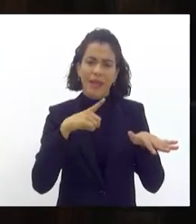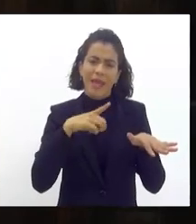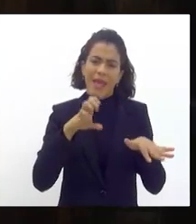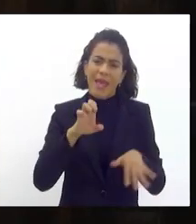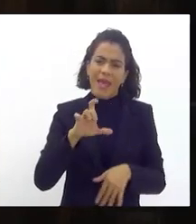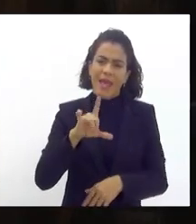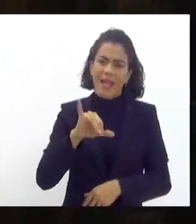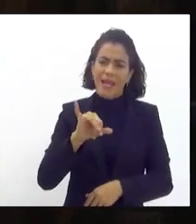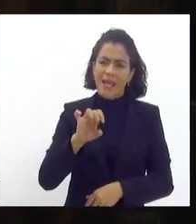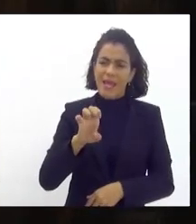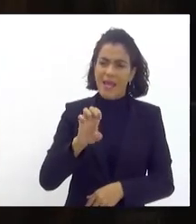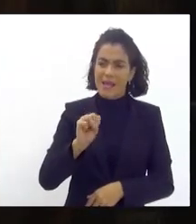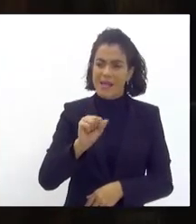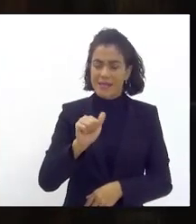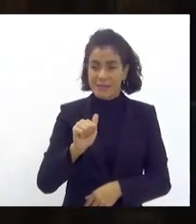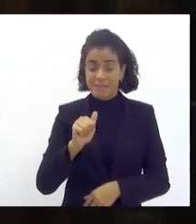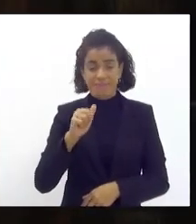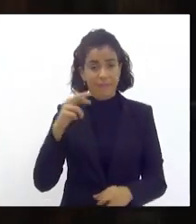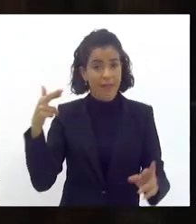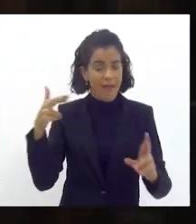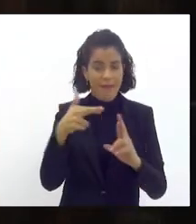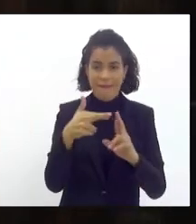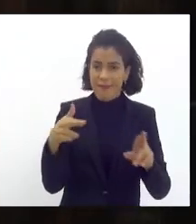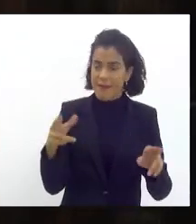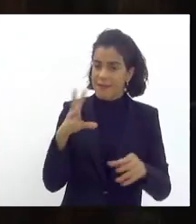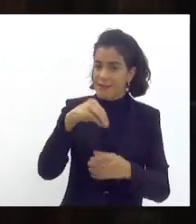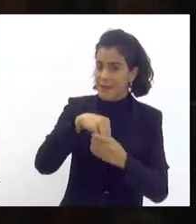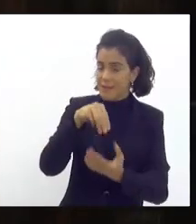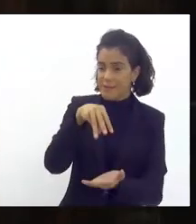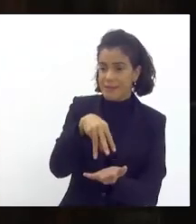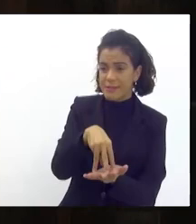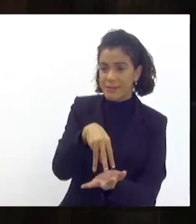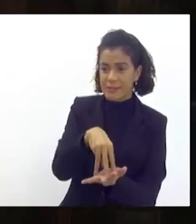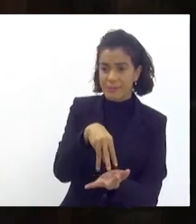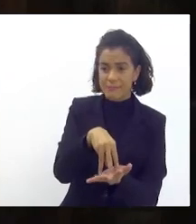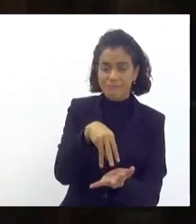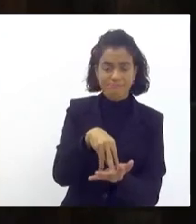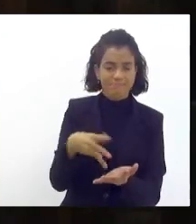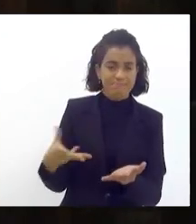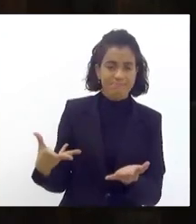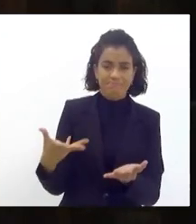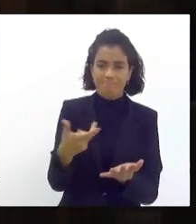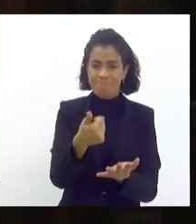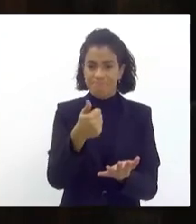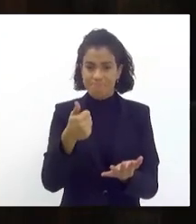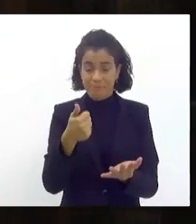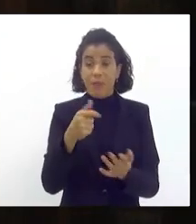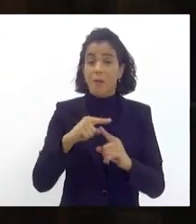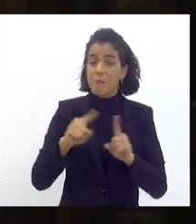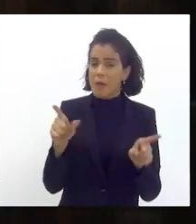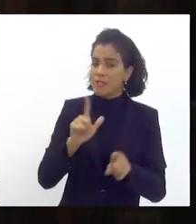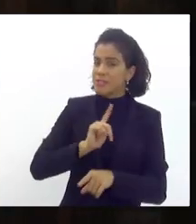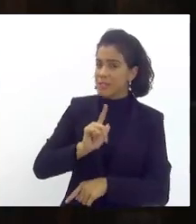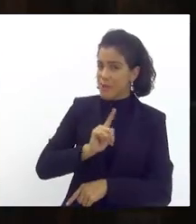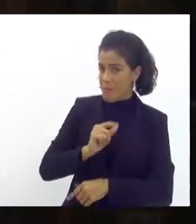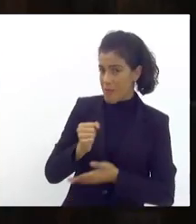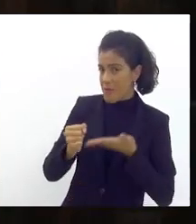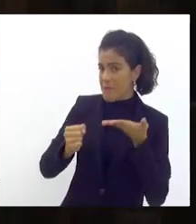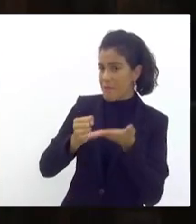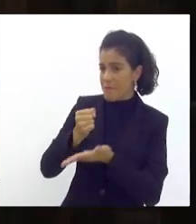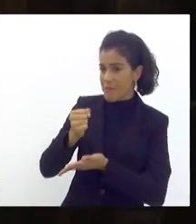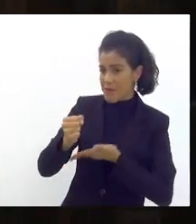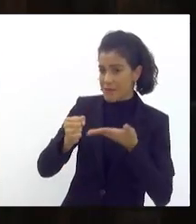como o grande referencial dentro da Sapucaí é algo mágico que acontece ali mas nós temos também uma base